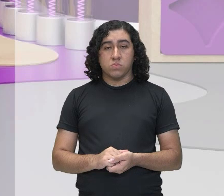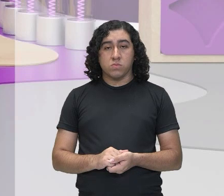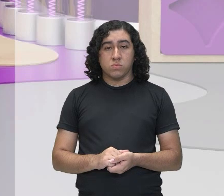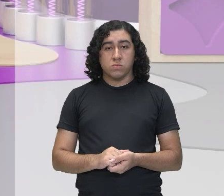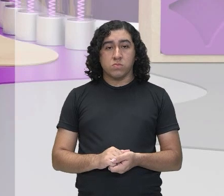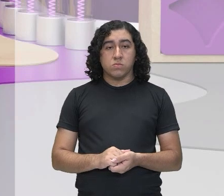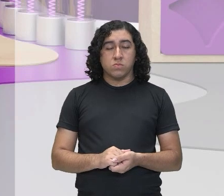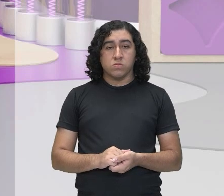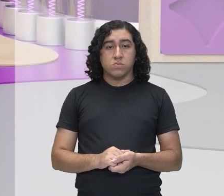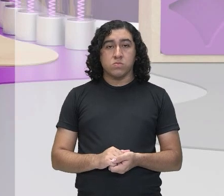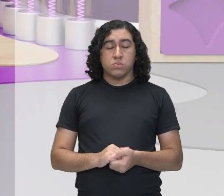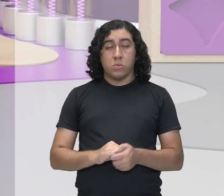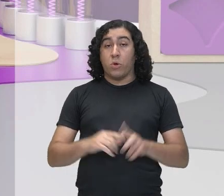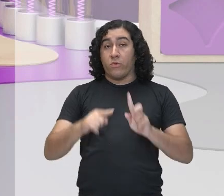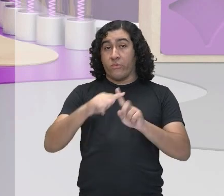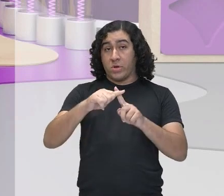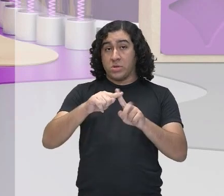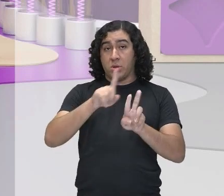vezes π.